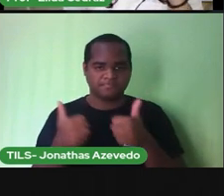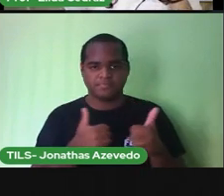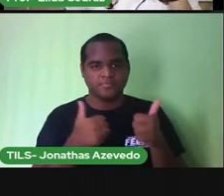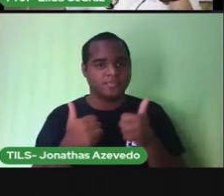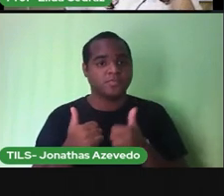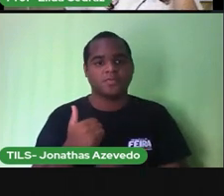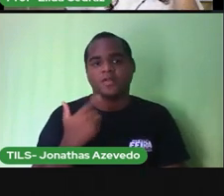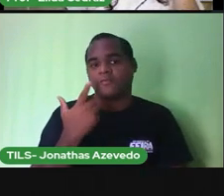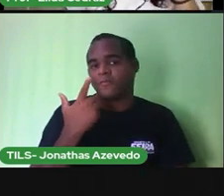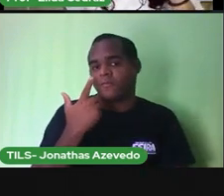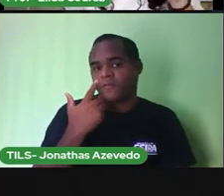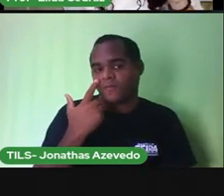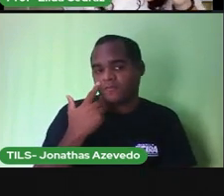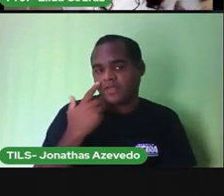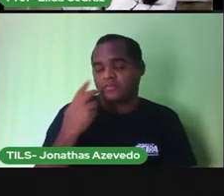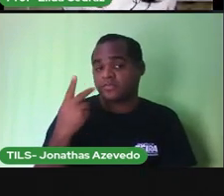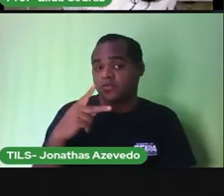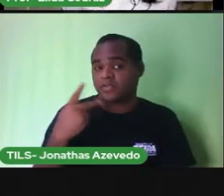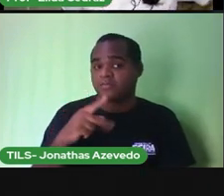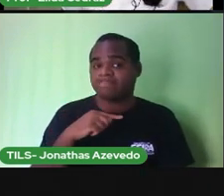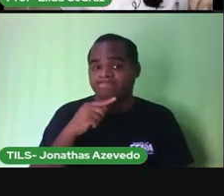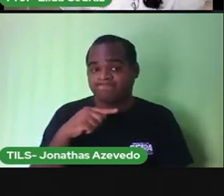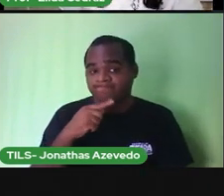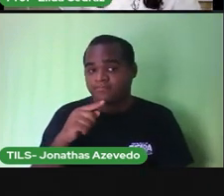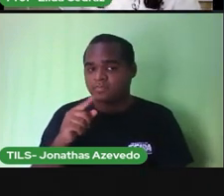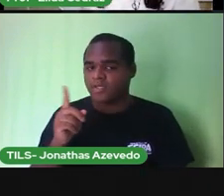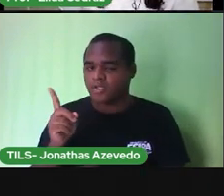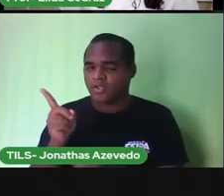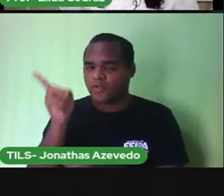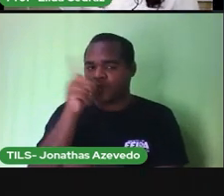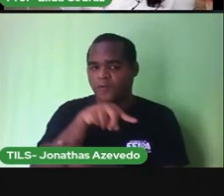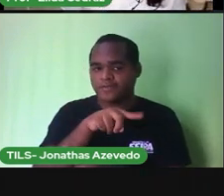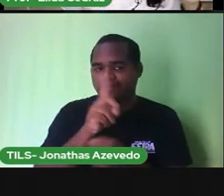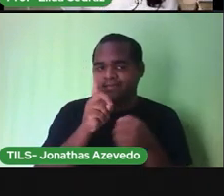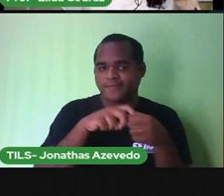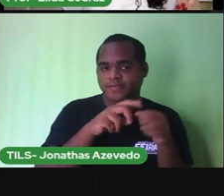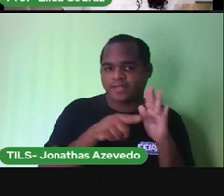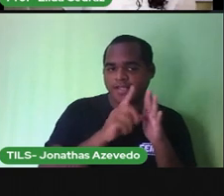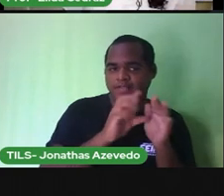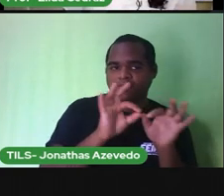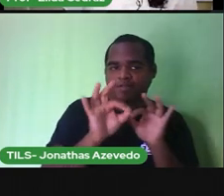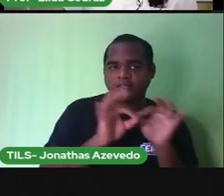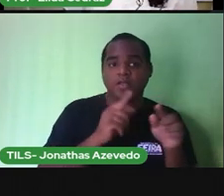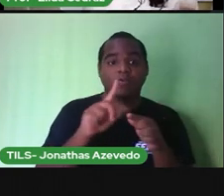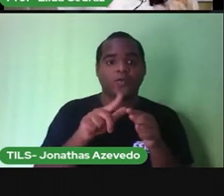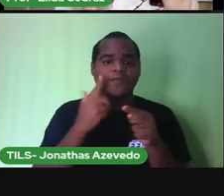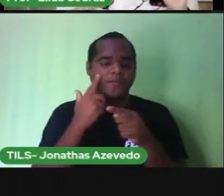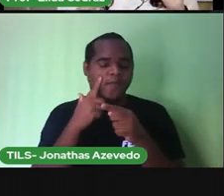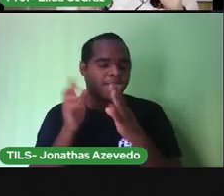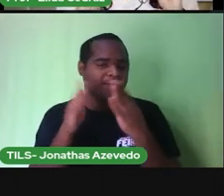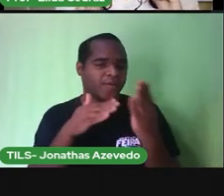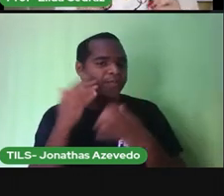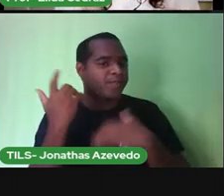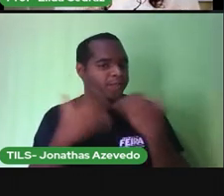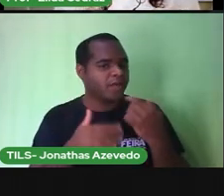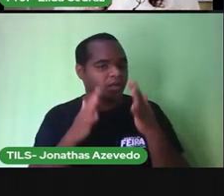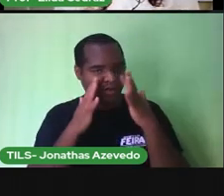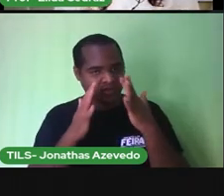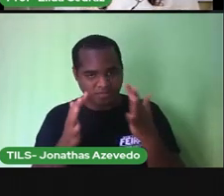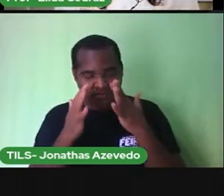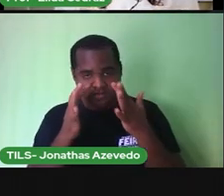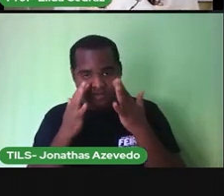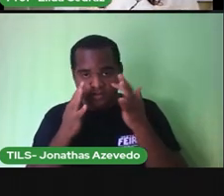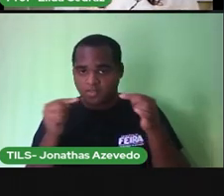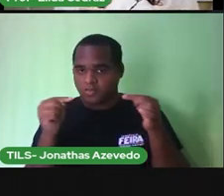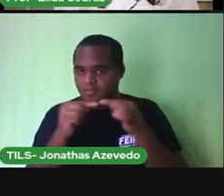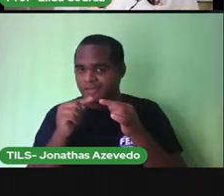Você, se tiver dúvida, volta na nossa aula aqui. Assiste de novo. Preste bastante atenção